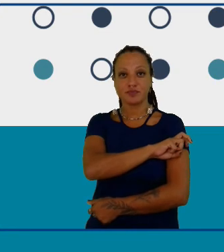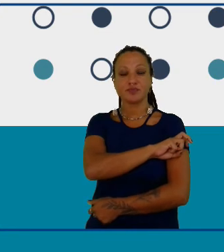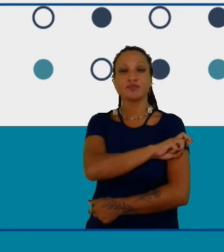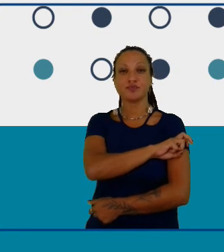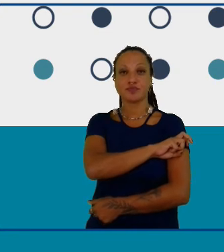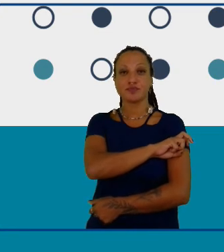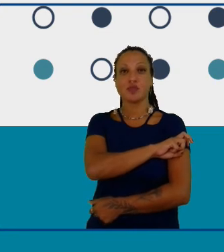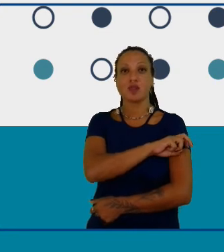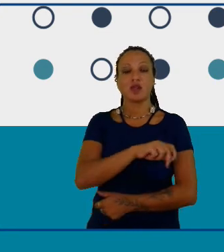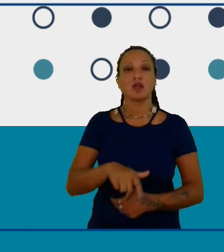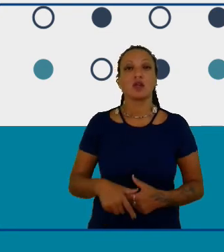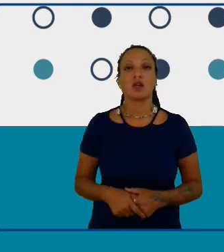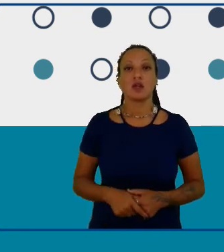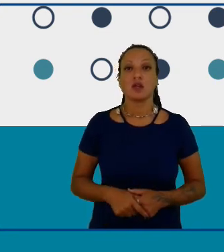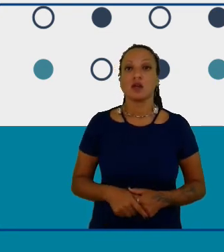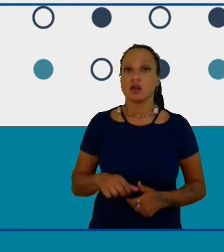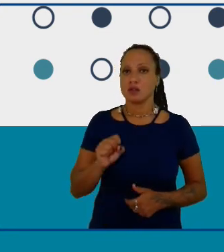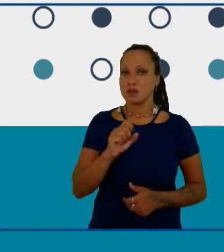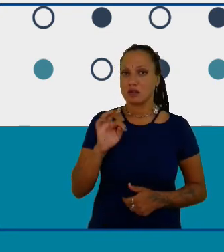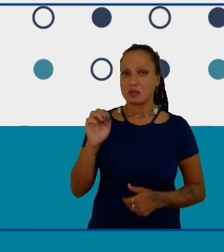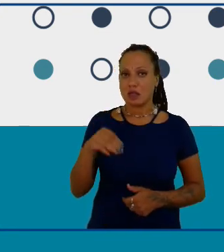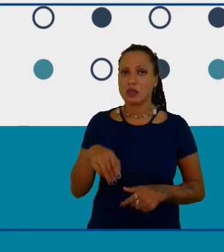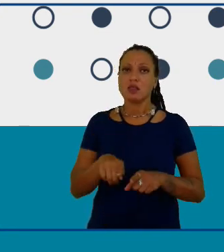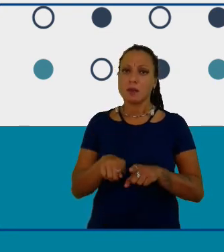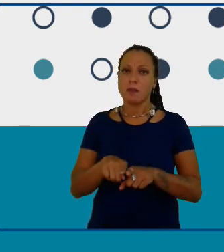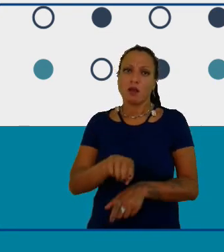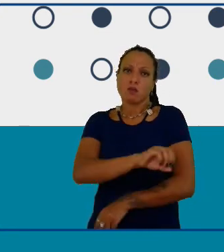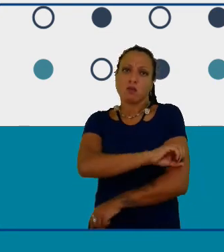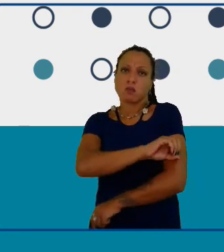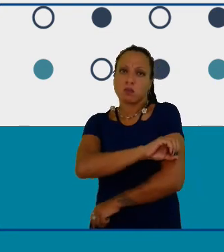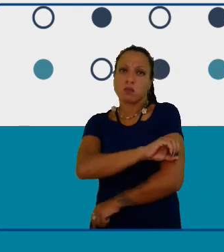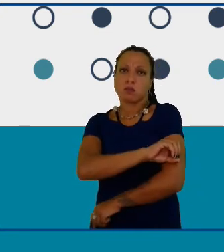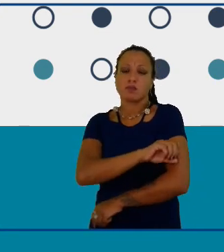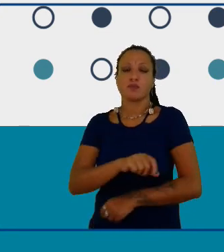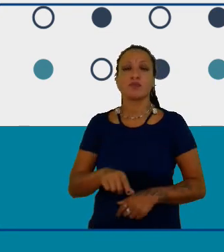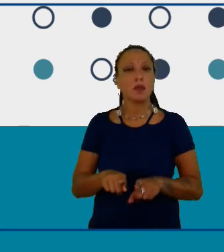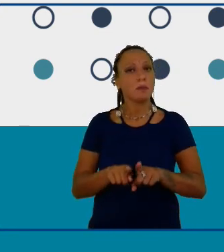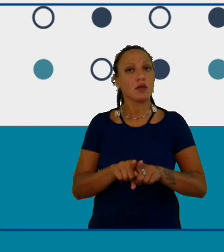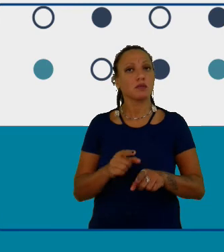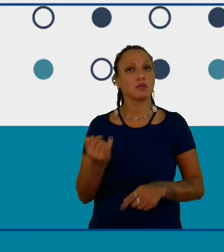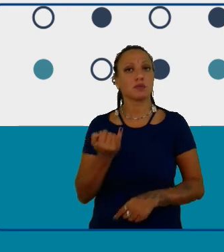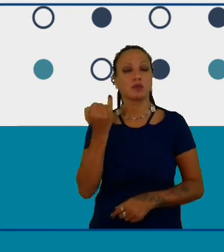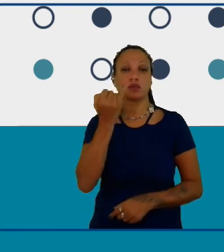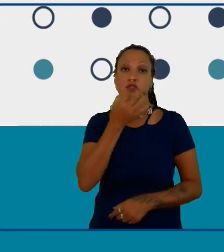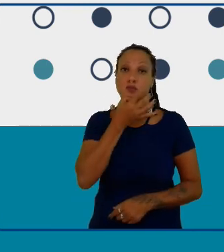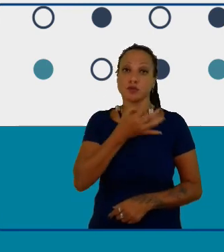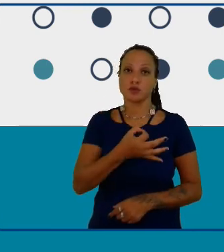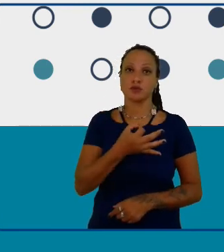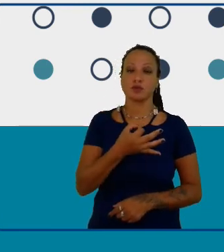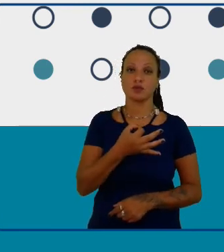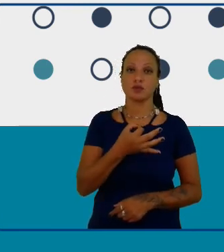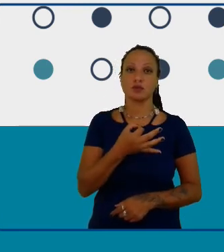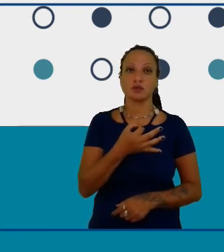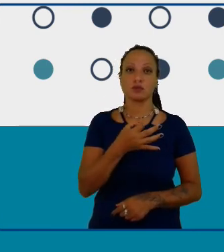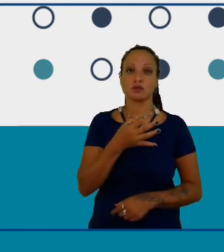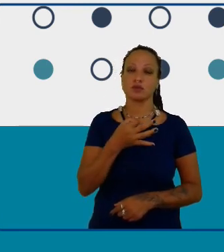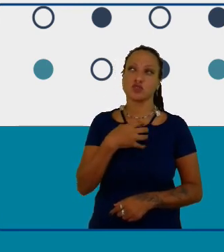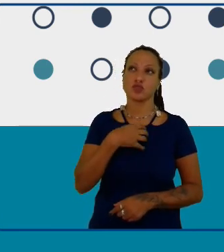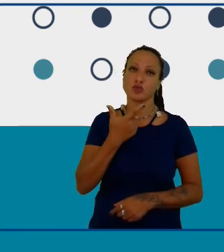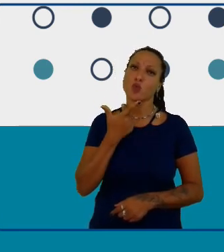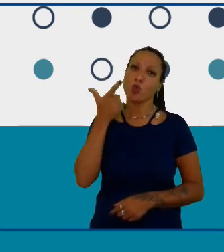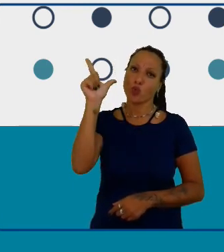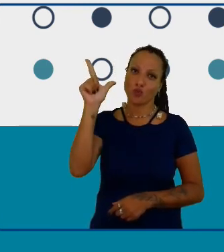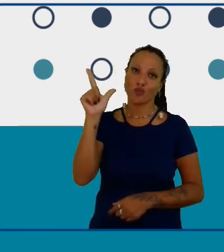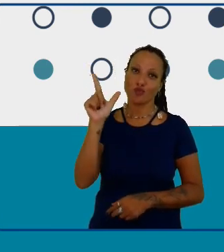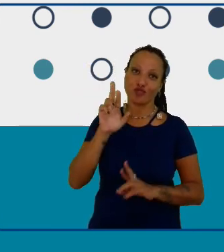ensino fundamental e até mesmo na educação infantil eu acho de uma outra forma óbvio mas eu acho que